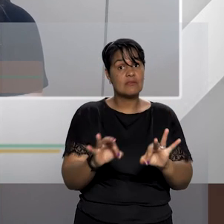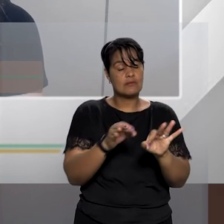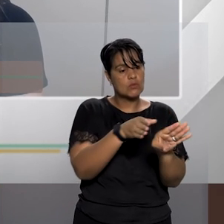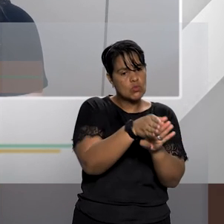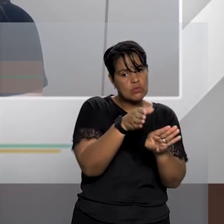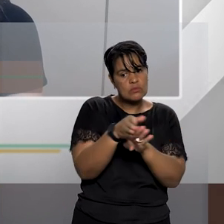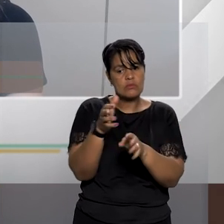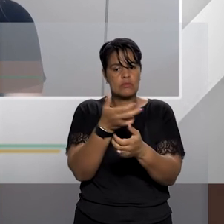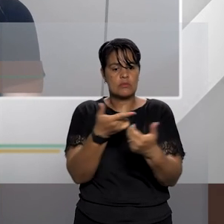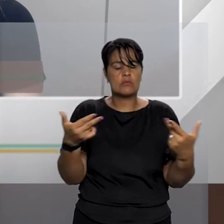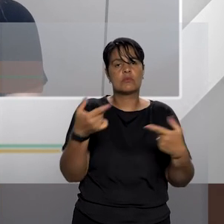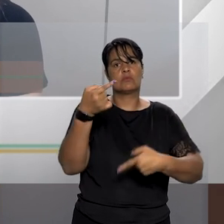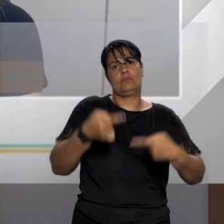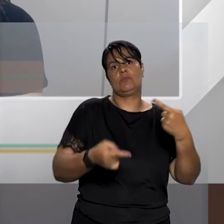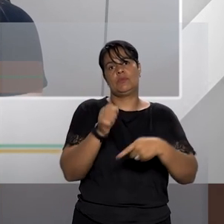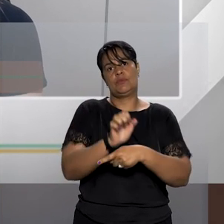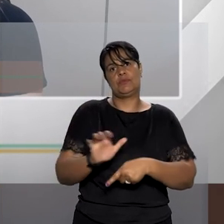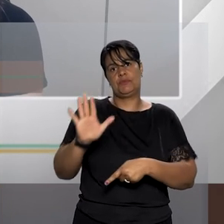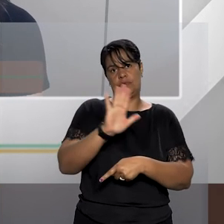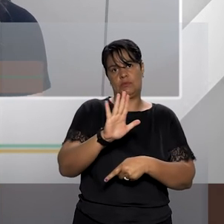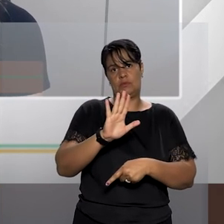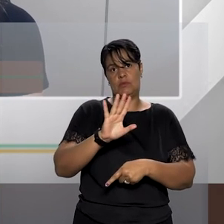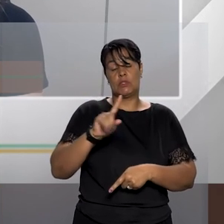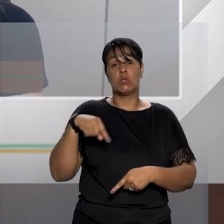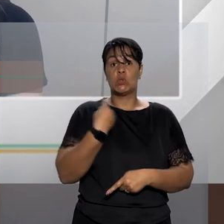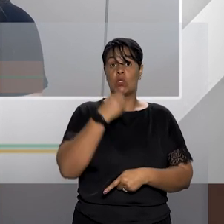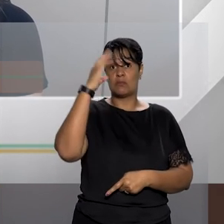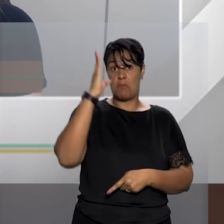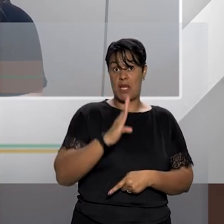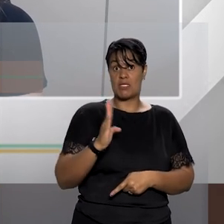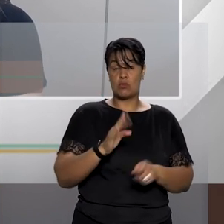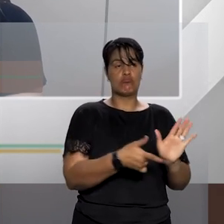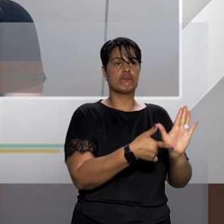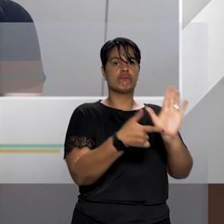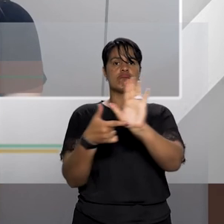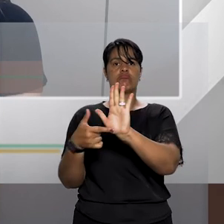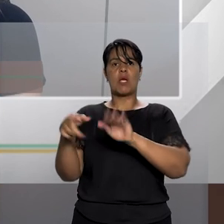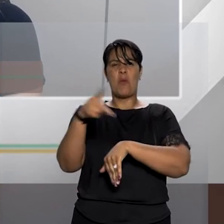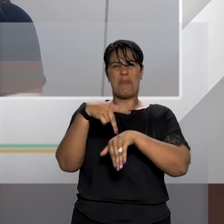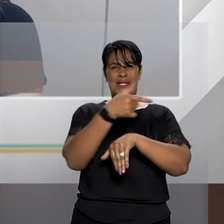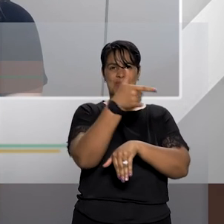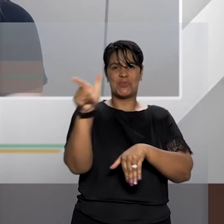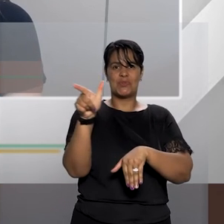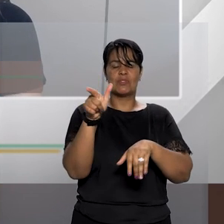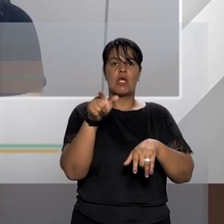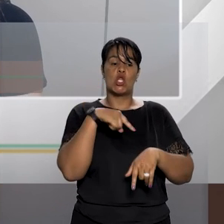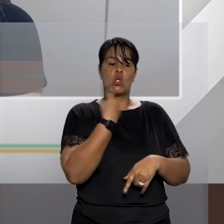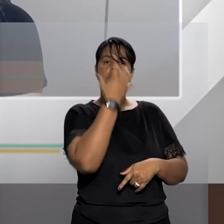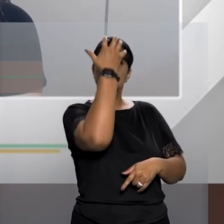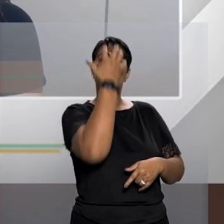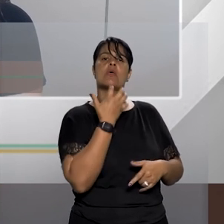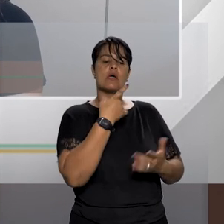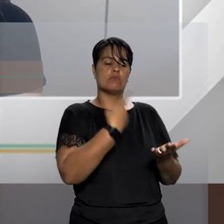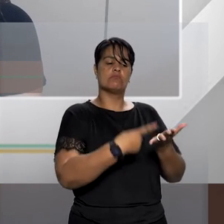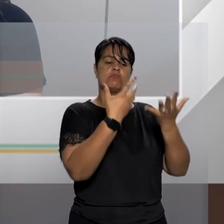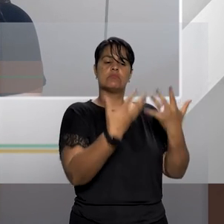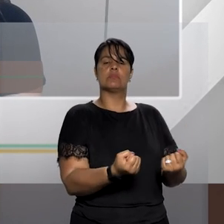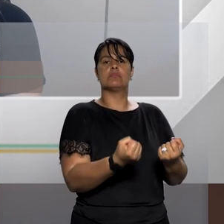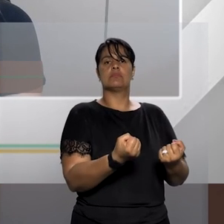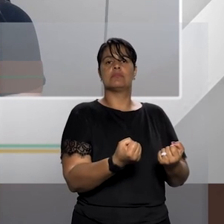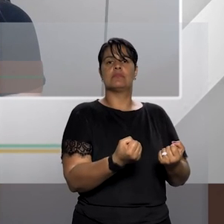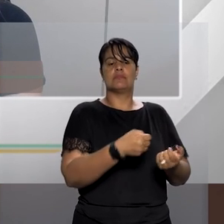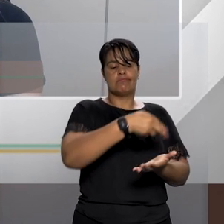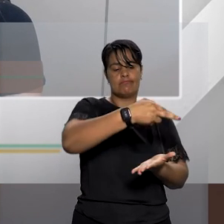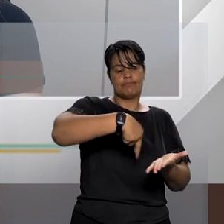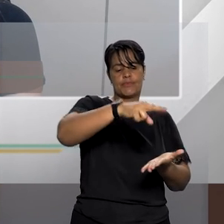Estado que o Brasil possa apresentar no ambiente internacional a seriedade do seu compromisso como signatário dessas convenções